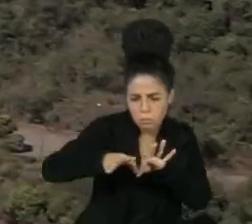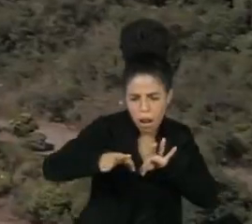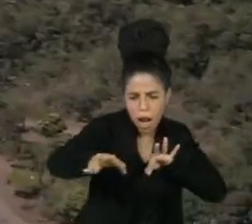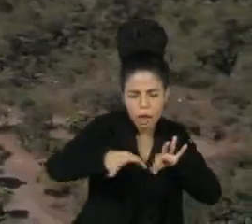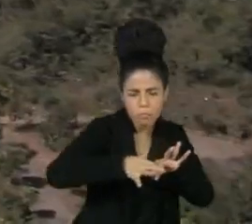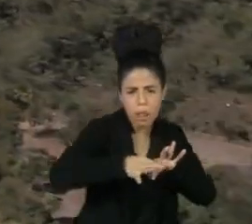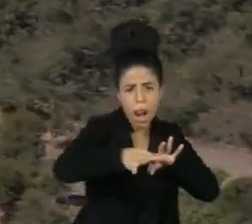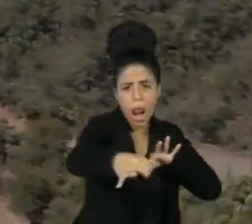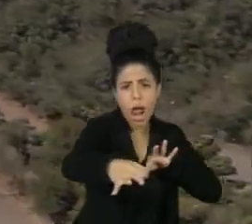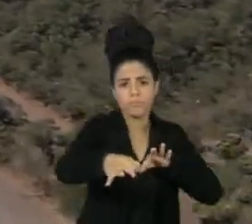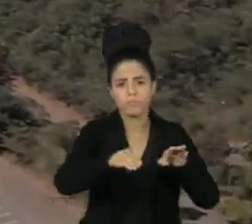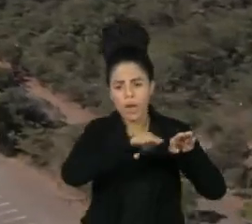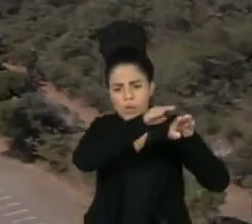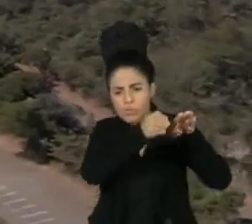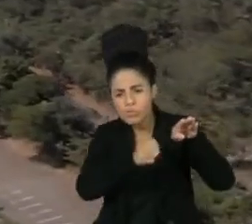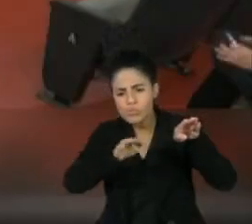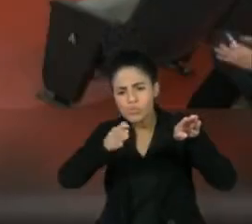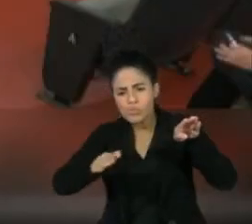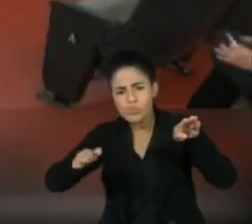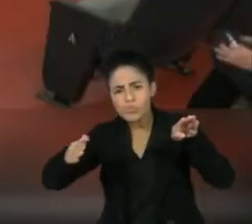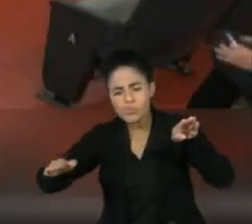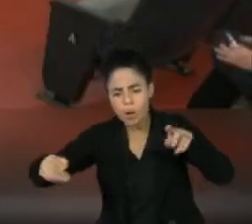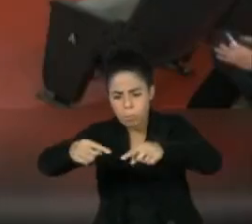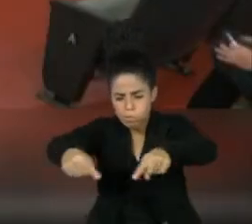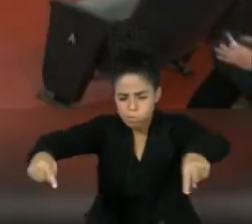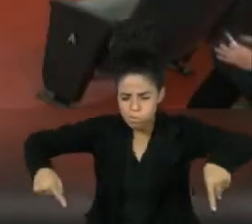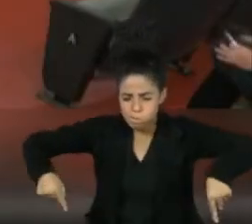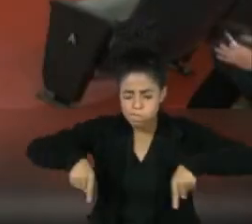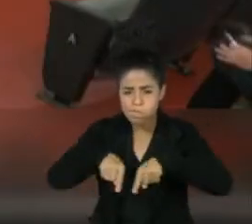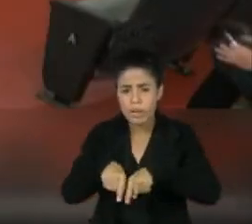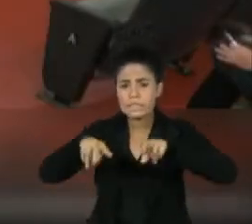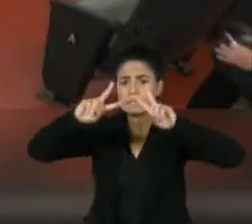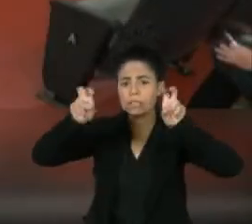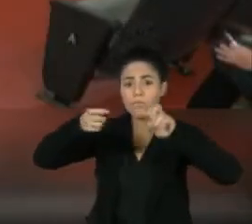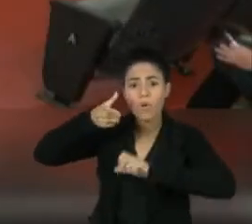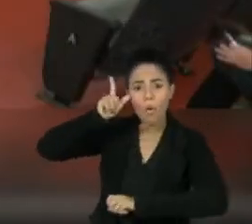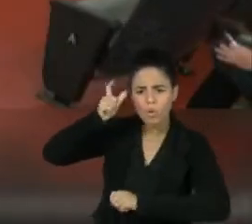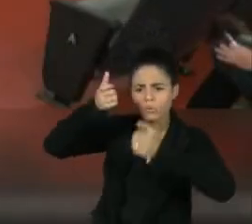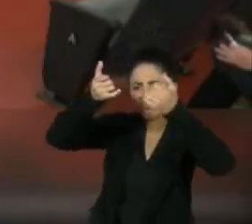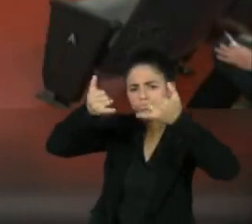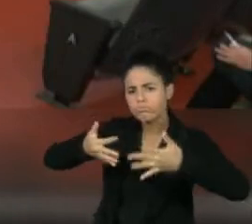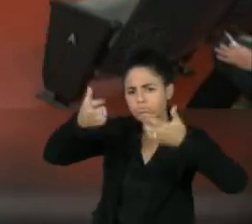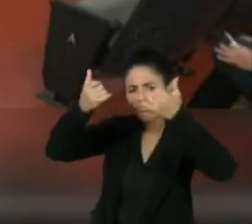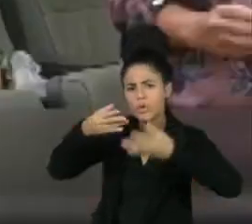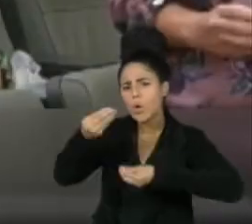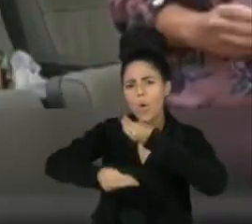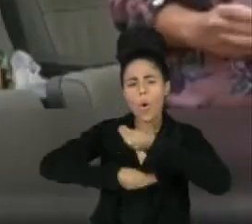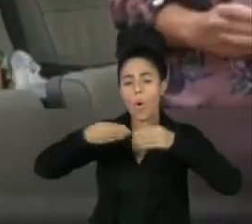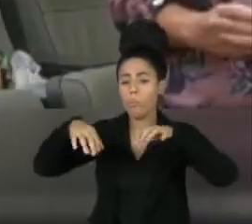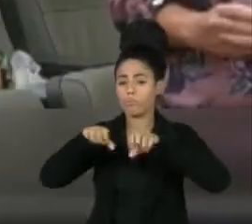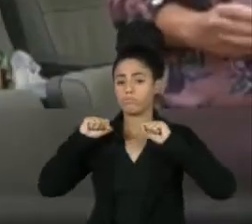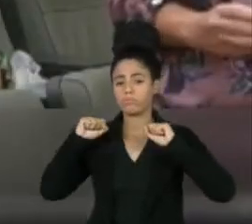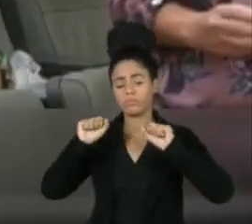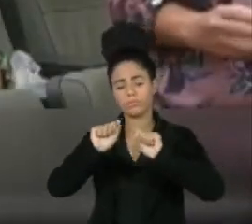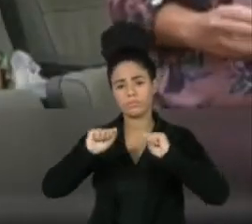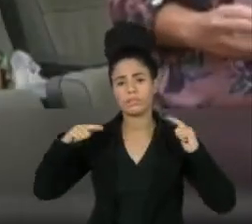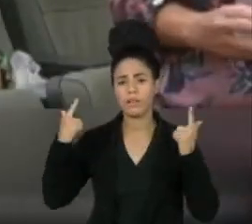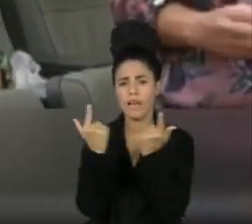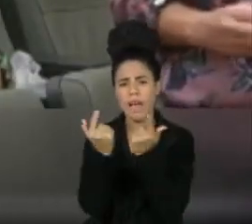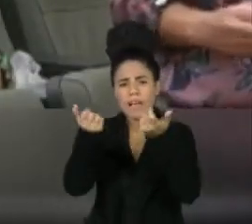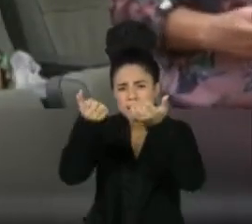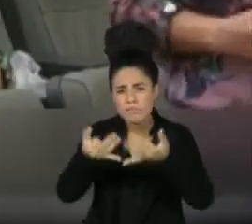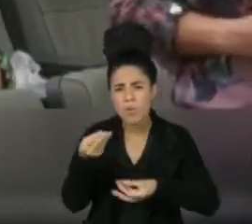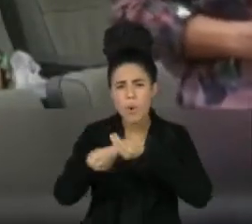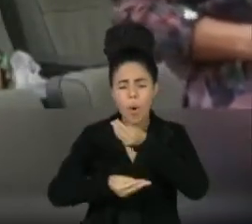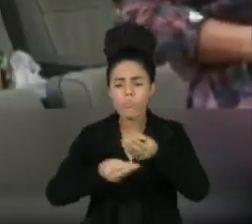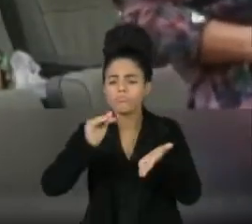pouco mais de 100 campos de futebol. O tema foi discutido ontem na Assembleia Legislativa do Estado. A Secretaria Estadual